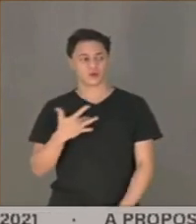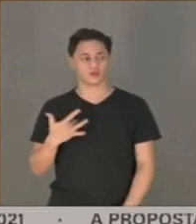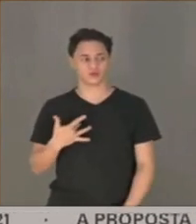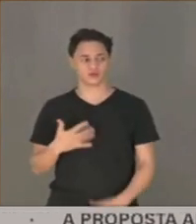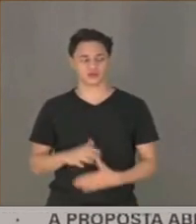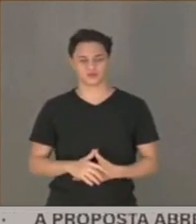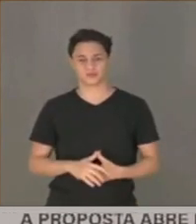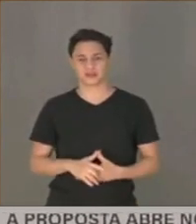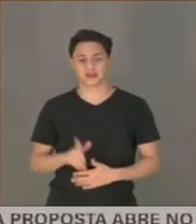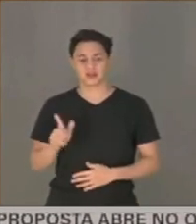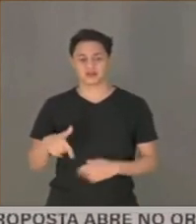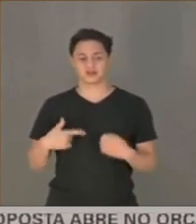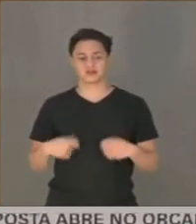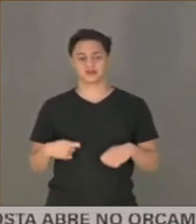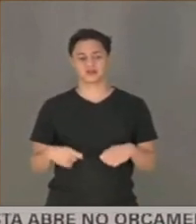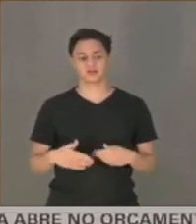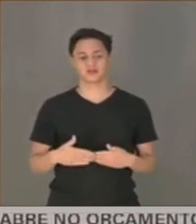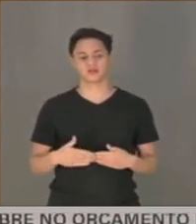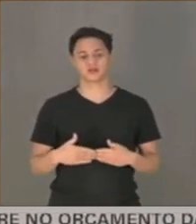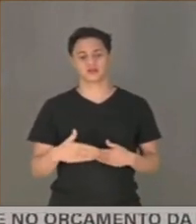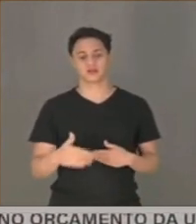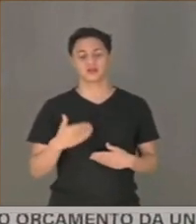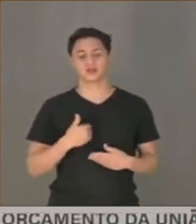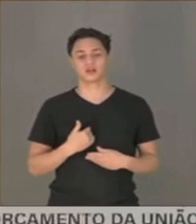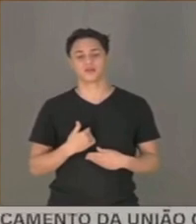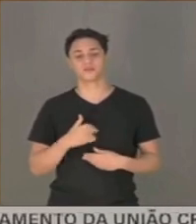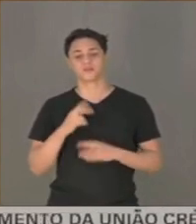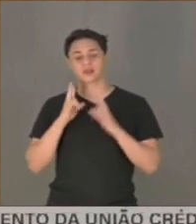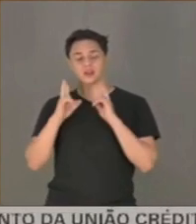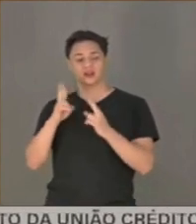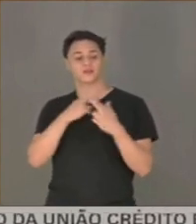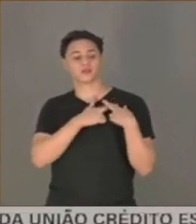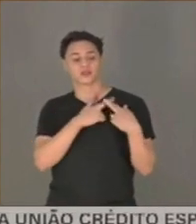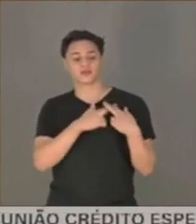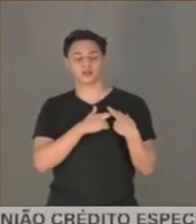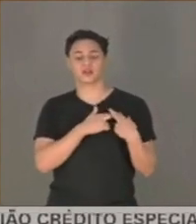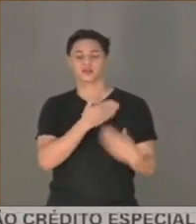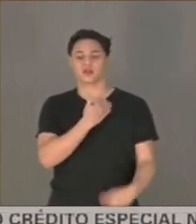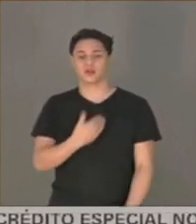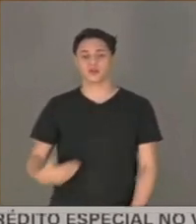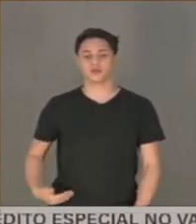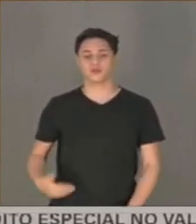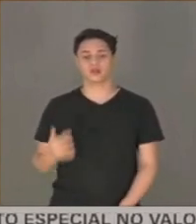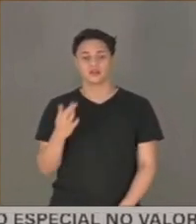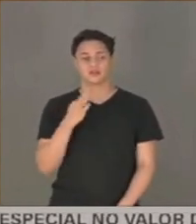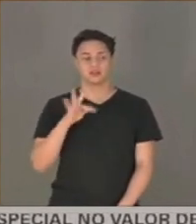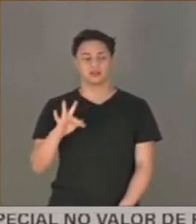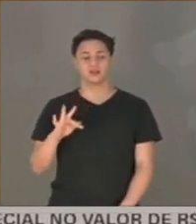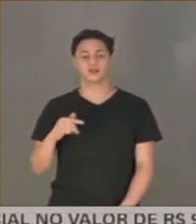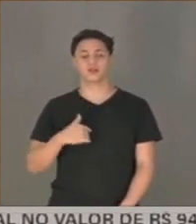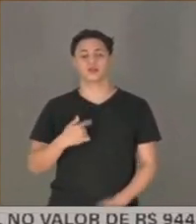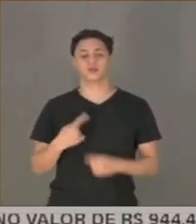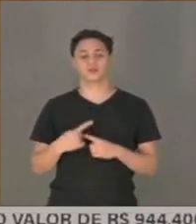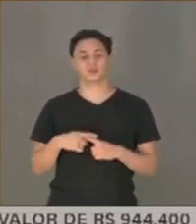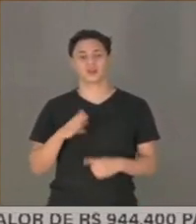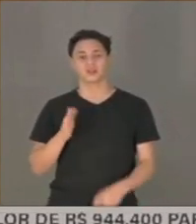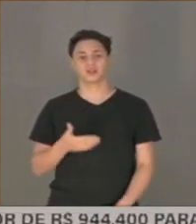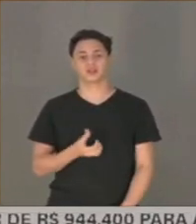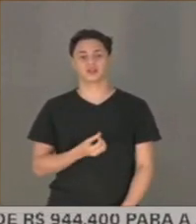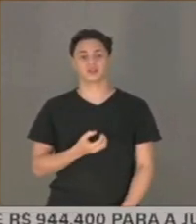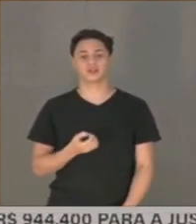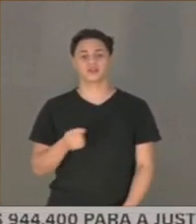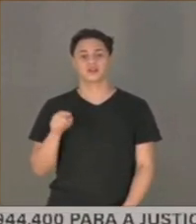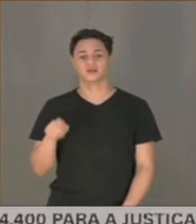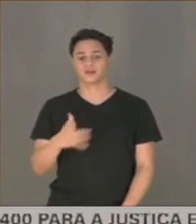E é necessário que a população entenda a responsabilidade do governo federal no agravamento da pandemia. Porque nós já estamos chegando a 600 mil pessoas